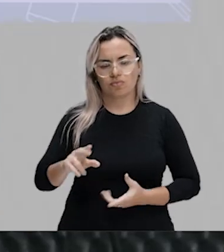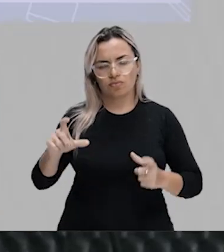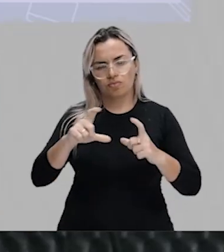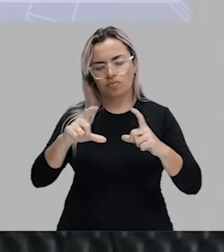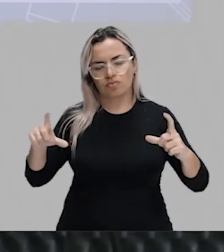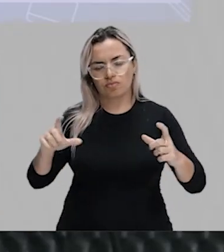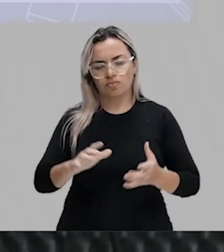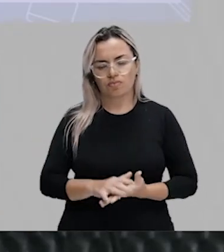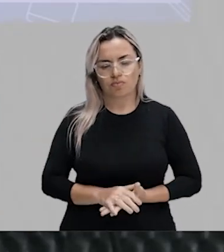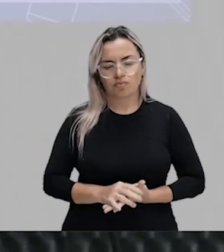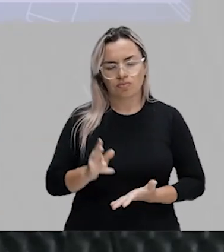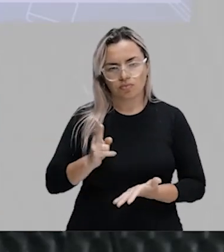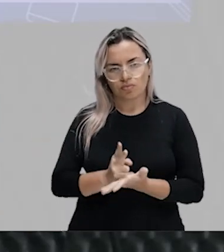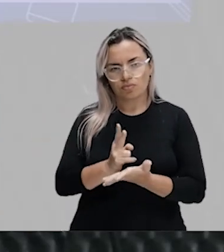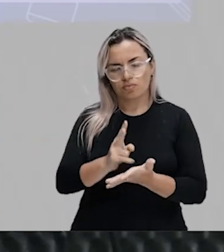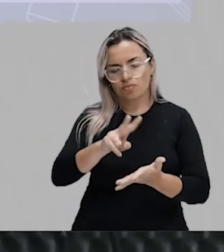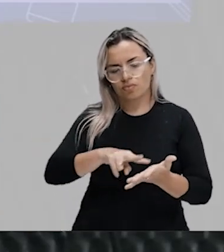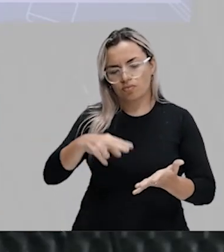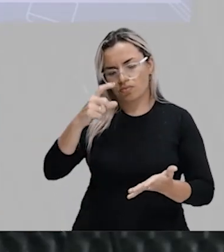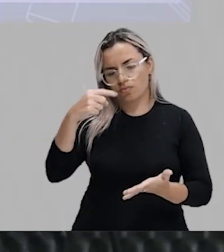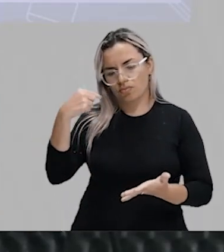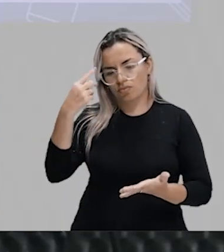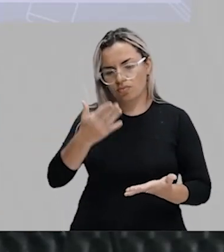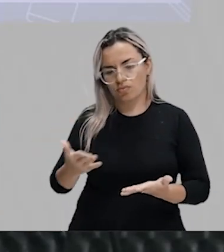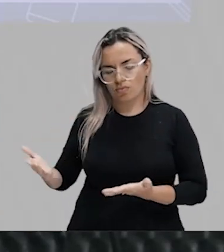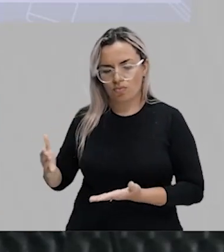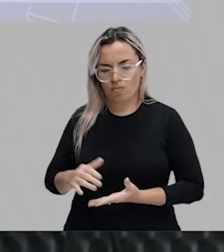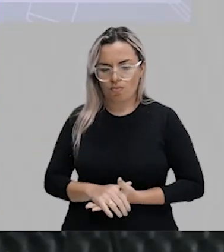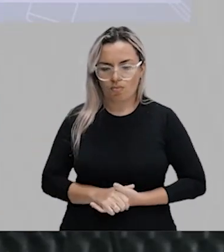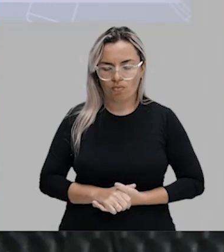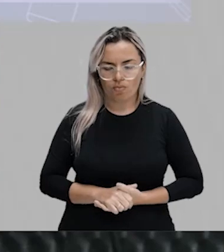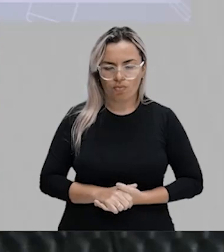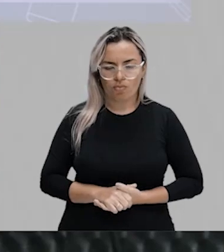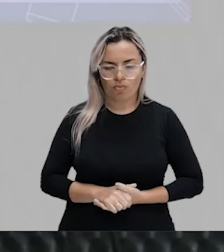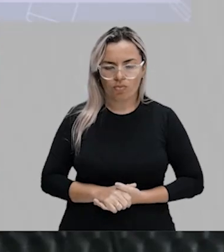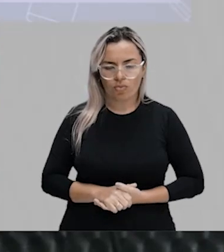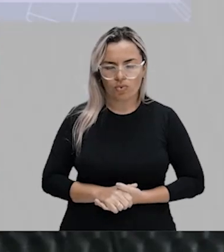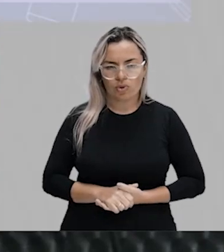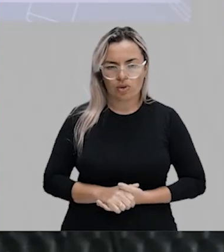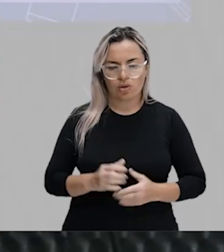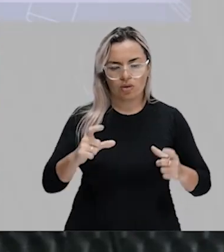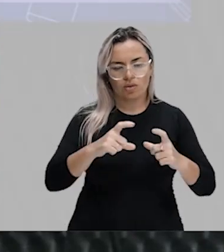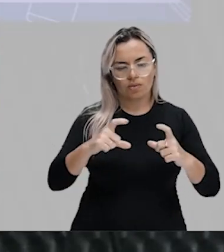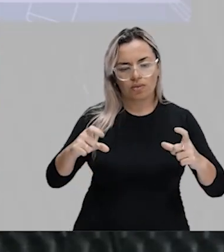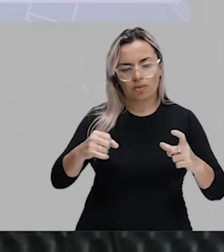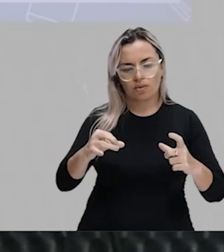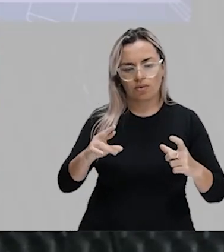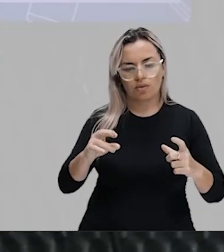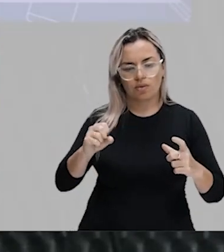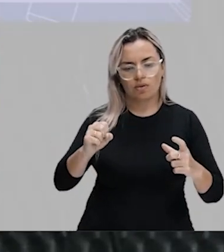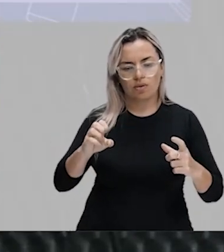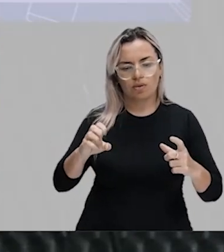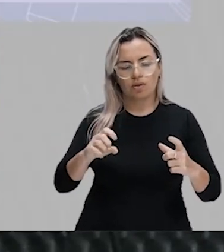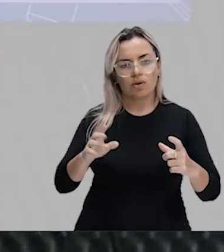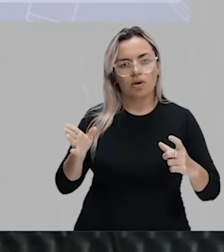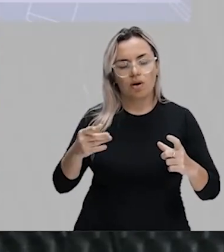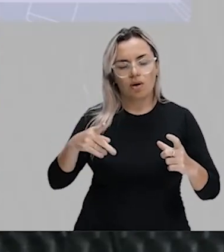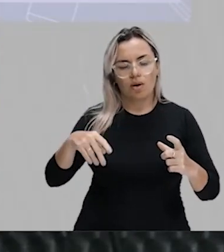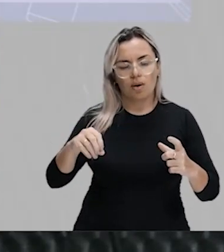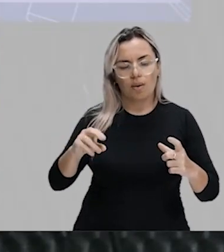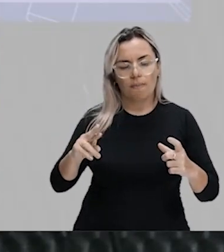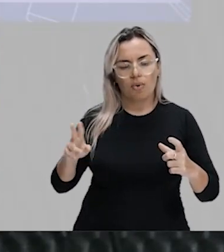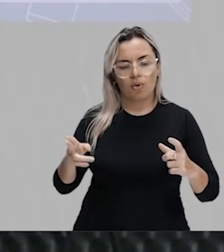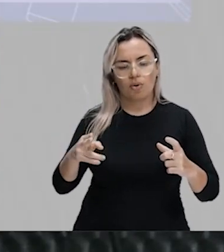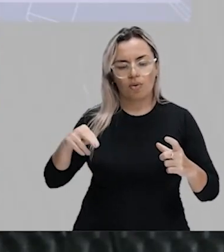rasgos. Ir-se por um tubo. Não é ir por um tubo abaixo, gente. Ir-se por um tubo é